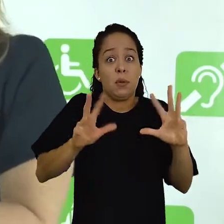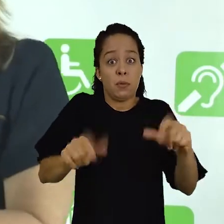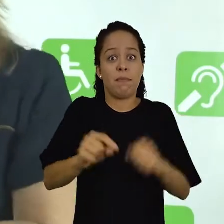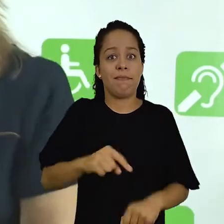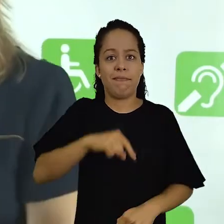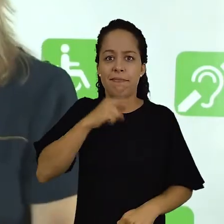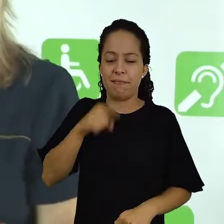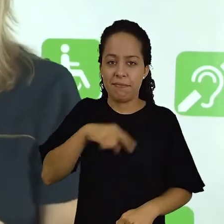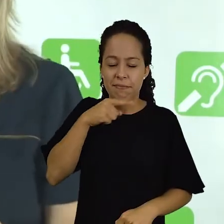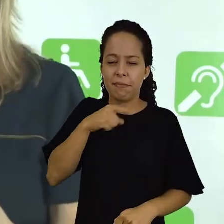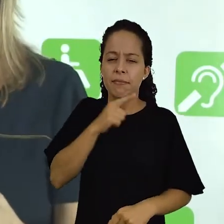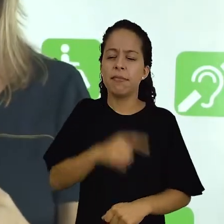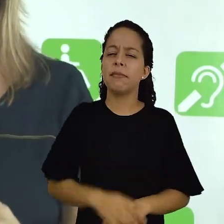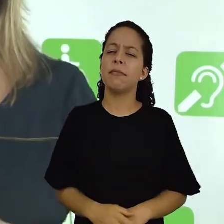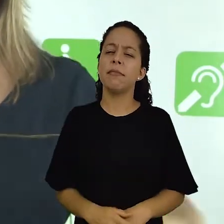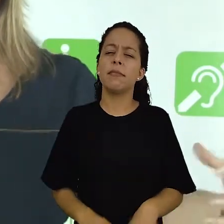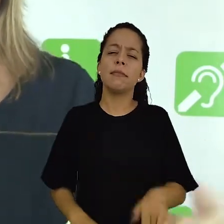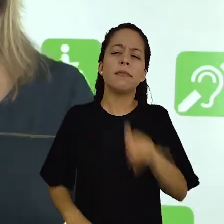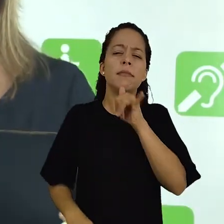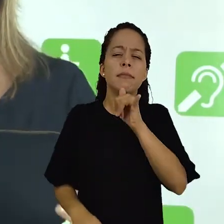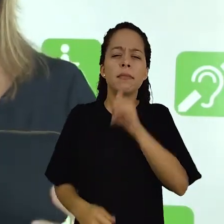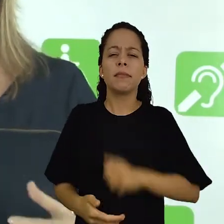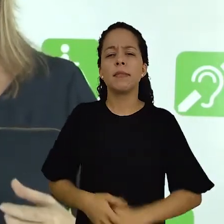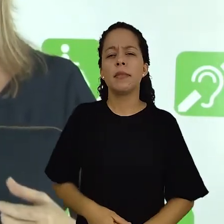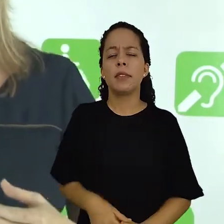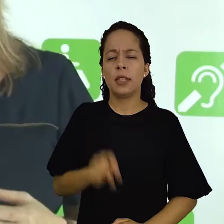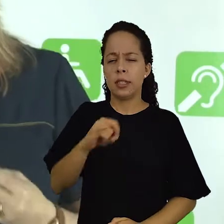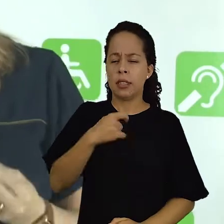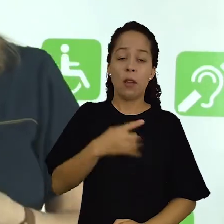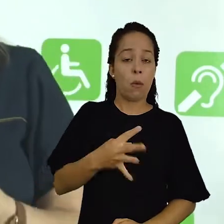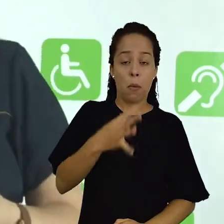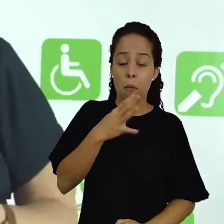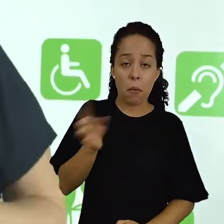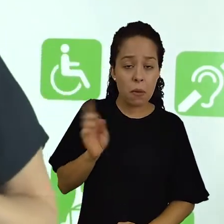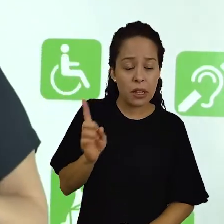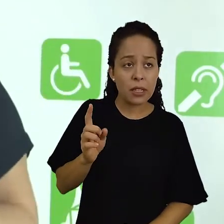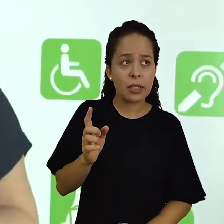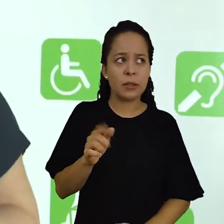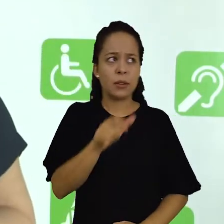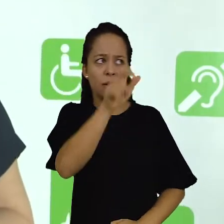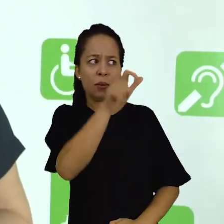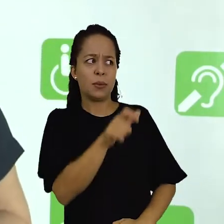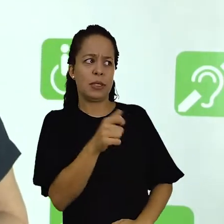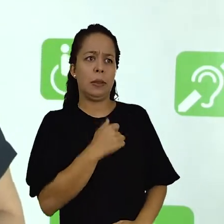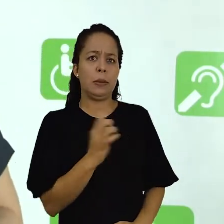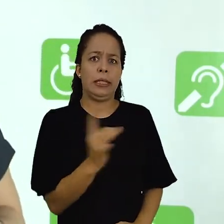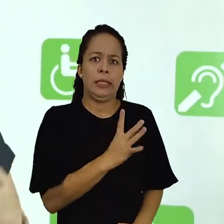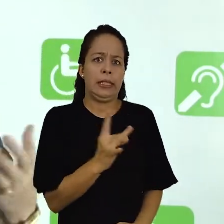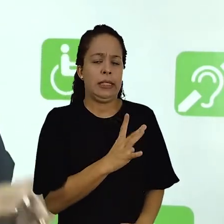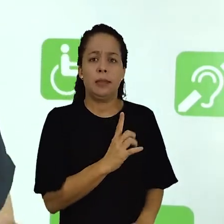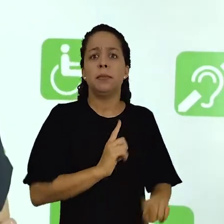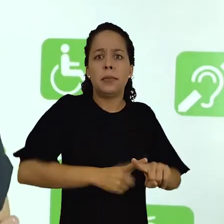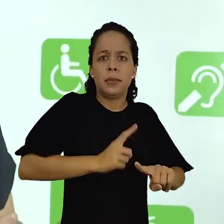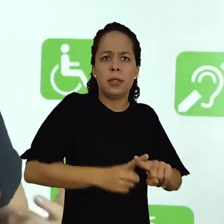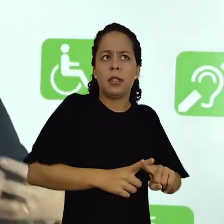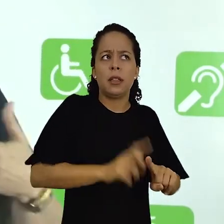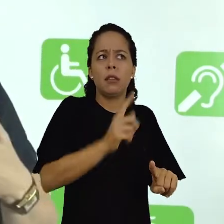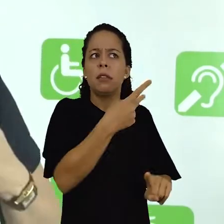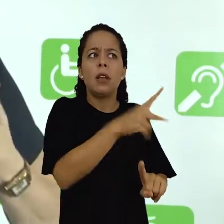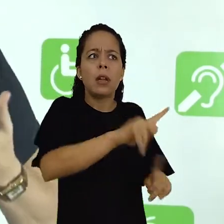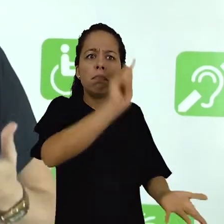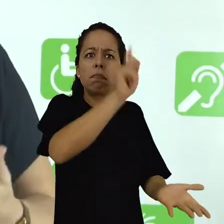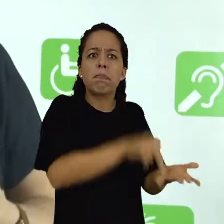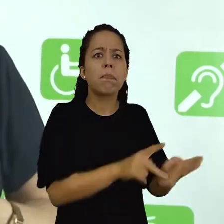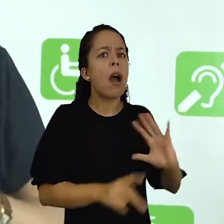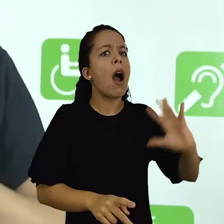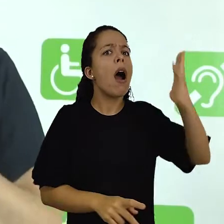Ainda que às vezes esse controle não seja o total. Acontece da seguinte forma. O que eu desconheço, eu